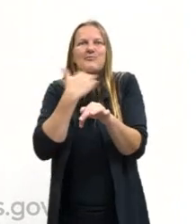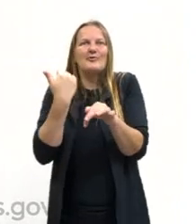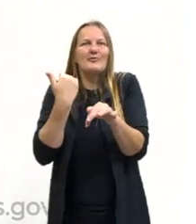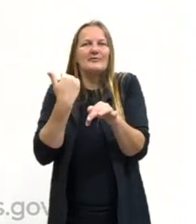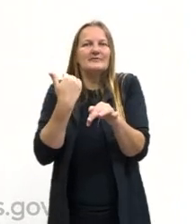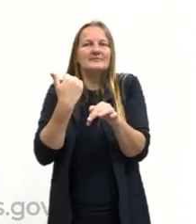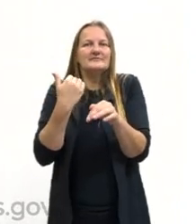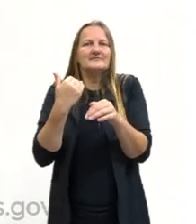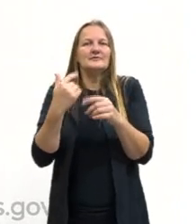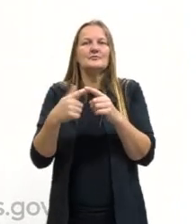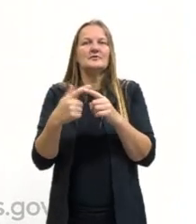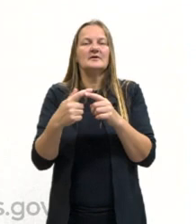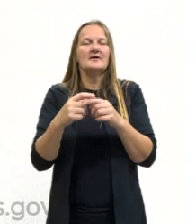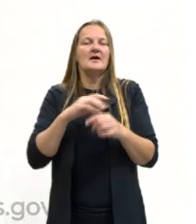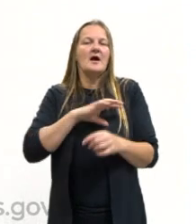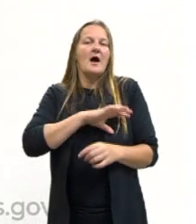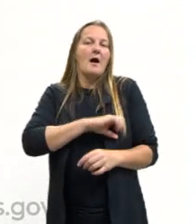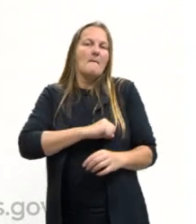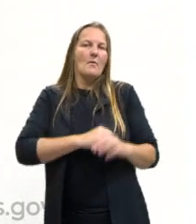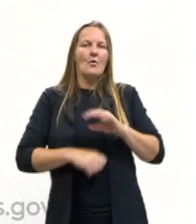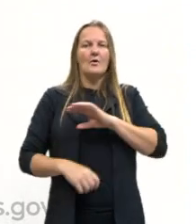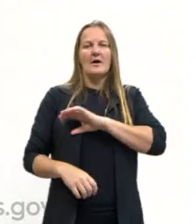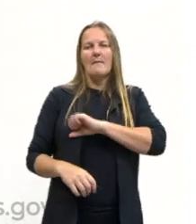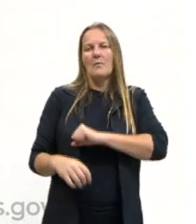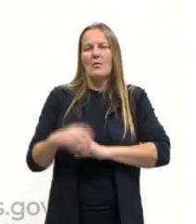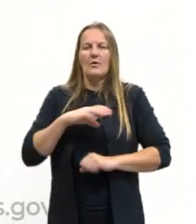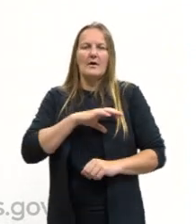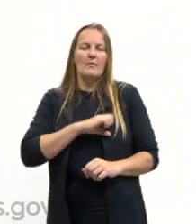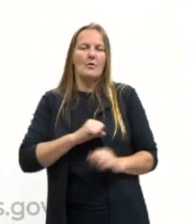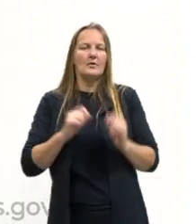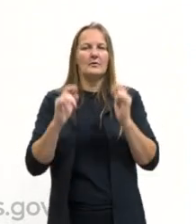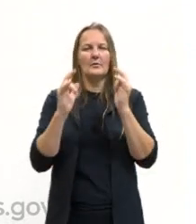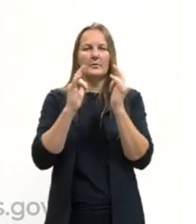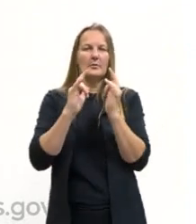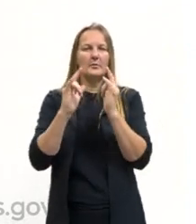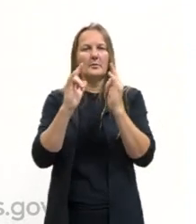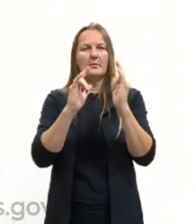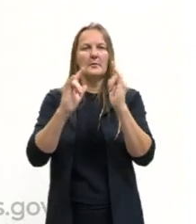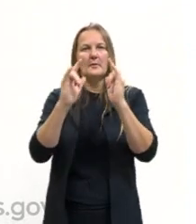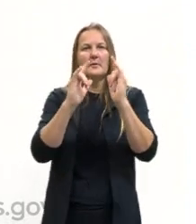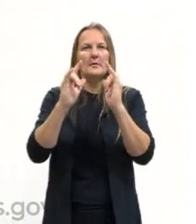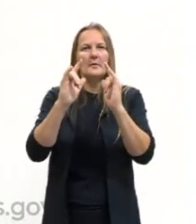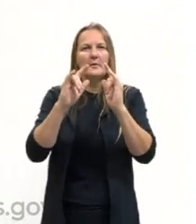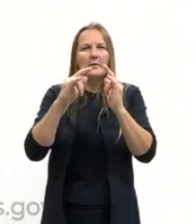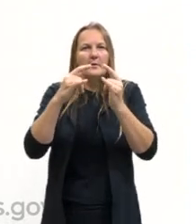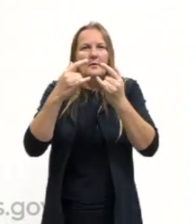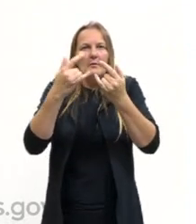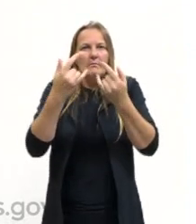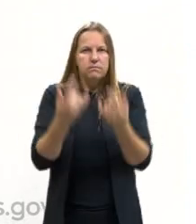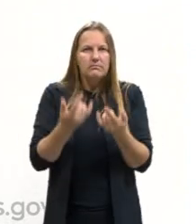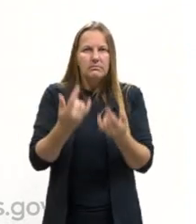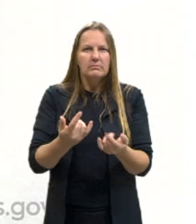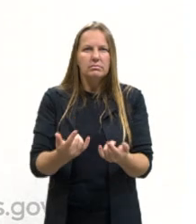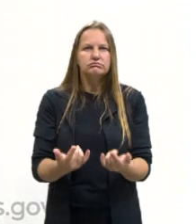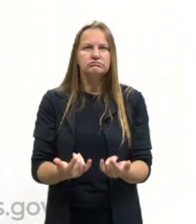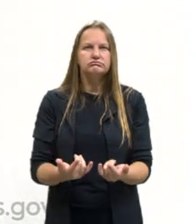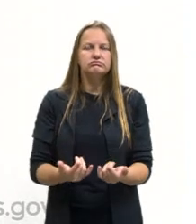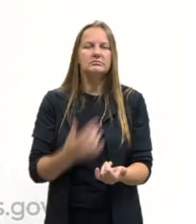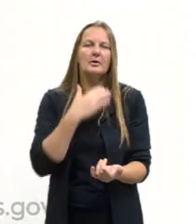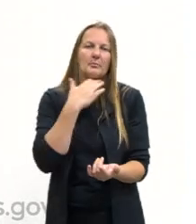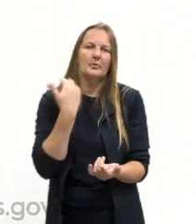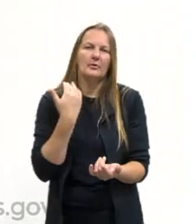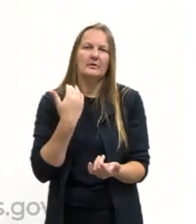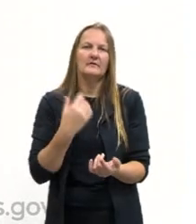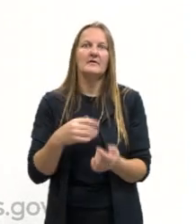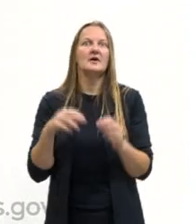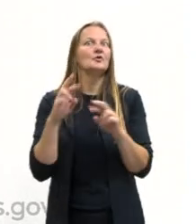decorrência do seu amor. As personagens da história vão agir ao longo de toda a peça esperando